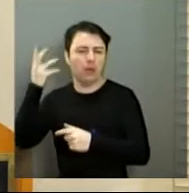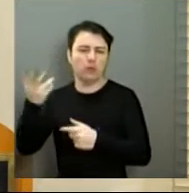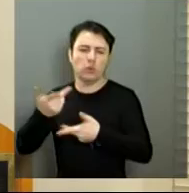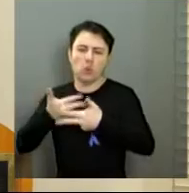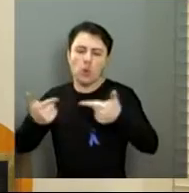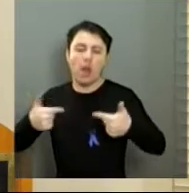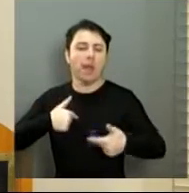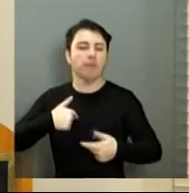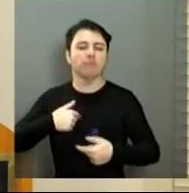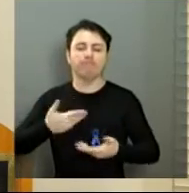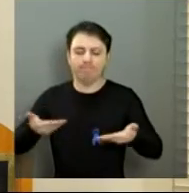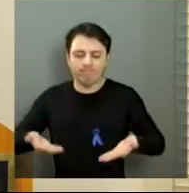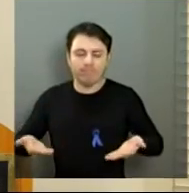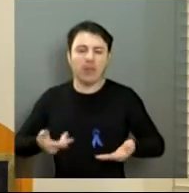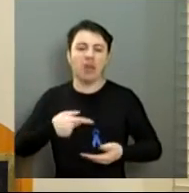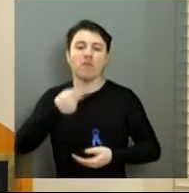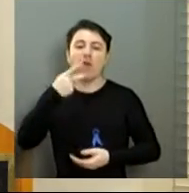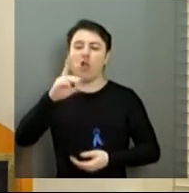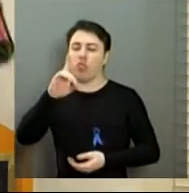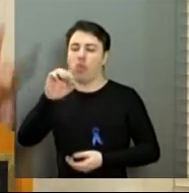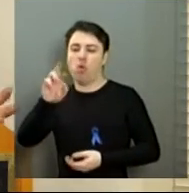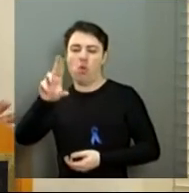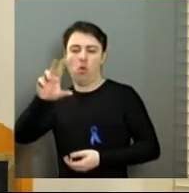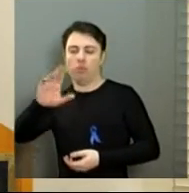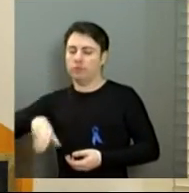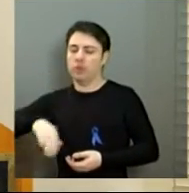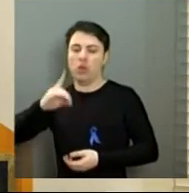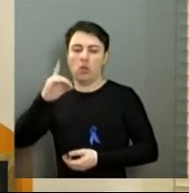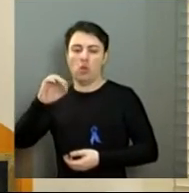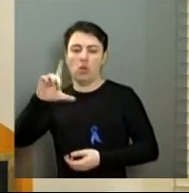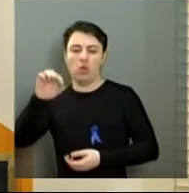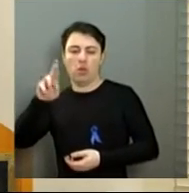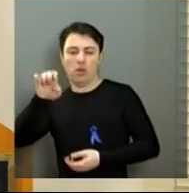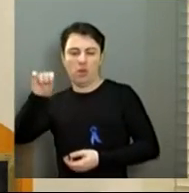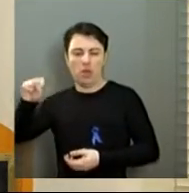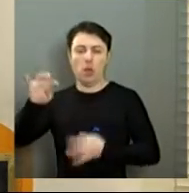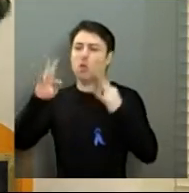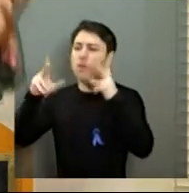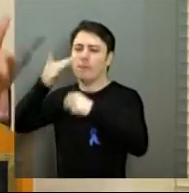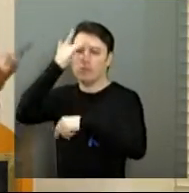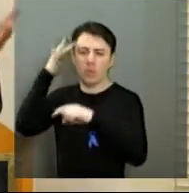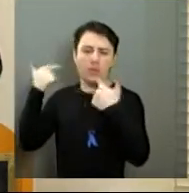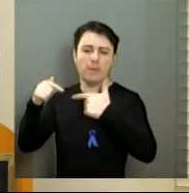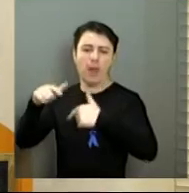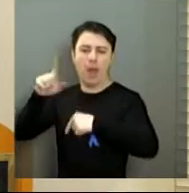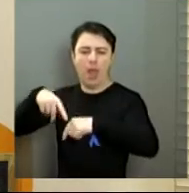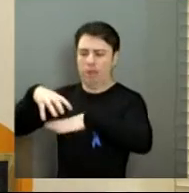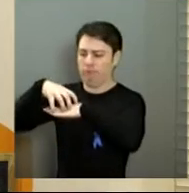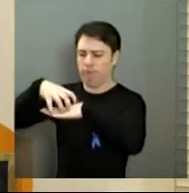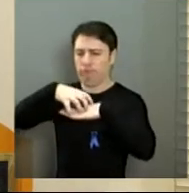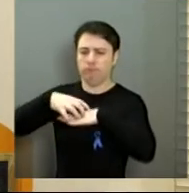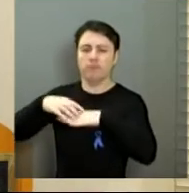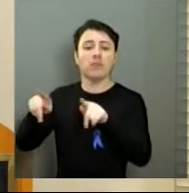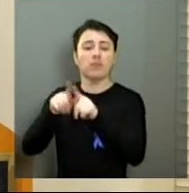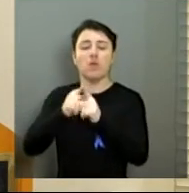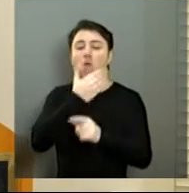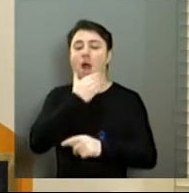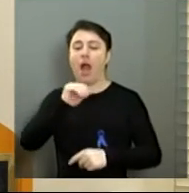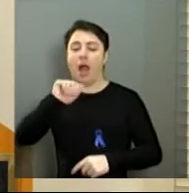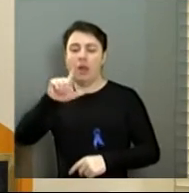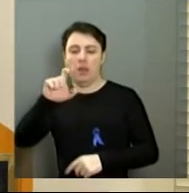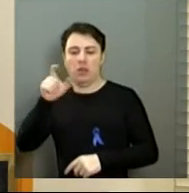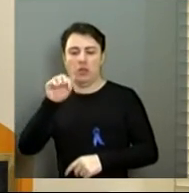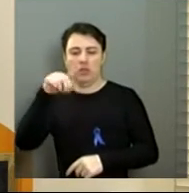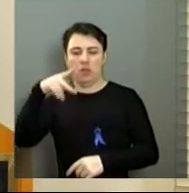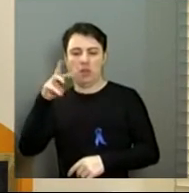oportunidade, parabenizar a Dolores e toda a equipe da Coordenadoria de Trânsito, bem como o Alexandre, da Secretaria da Educação, que representou